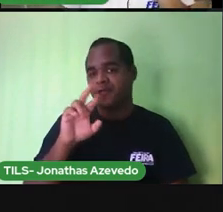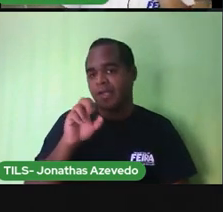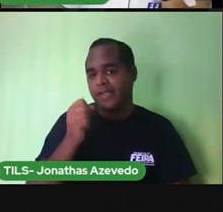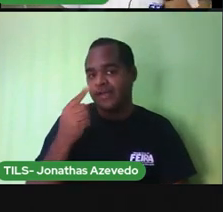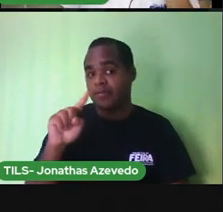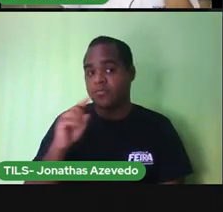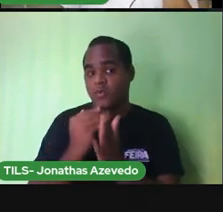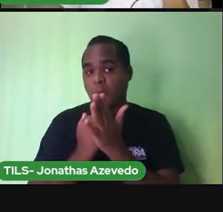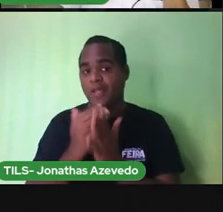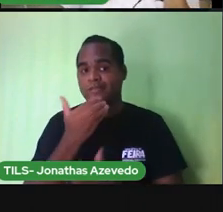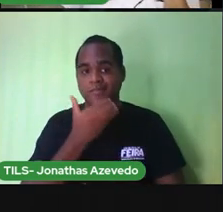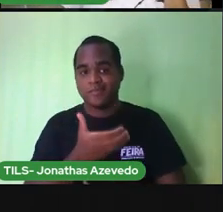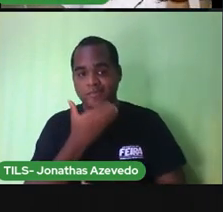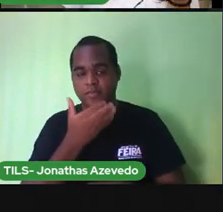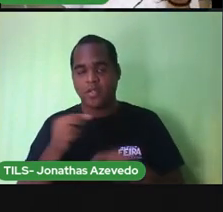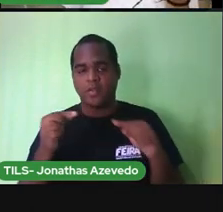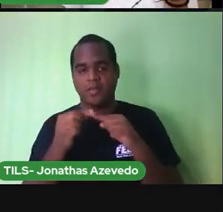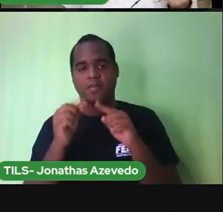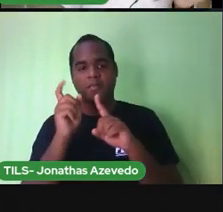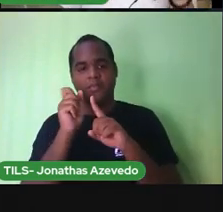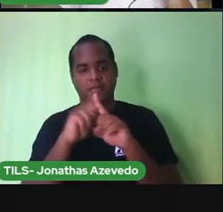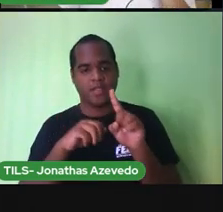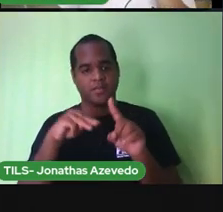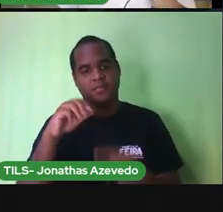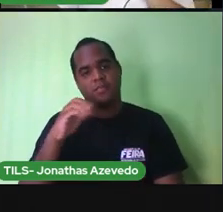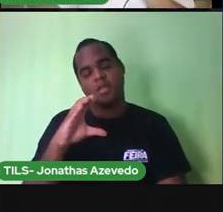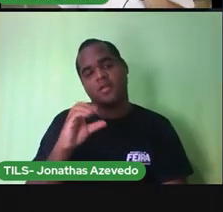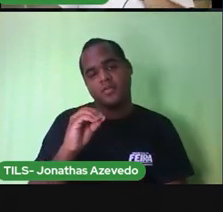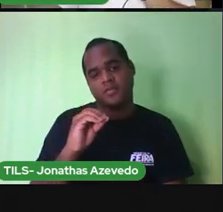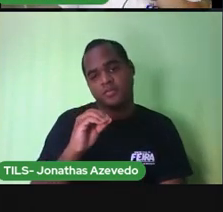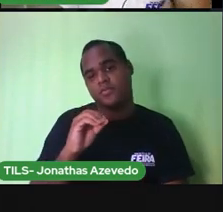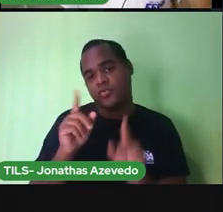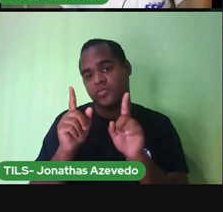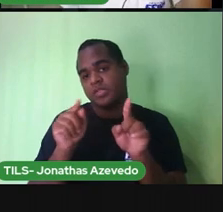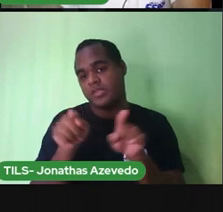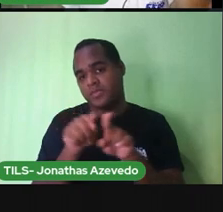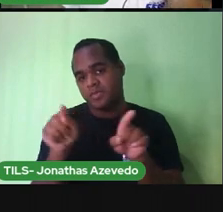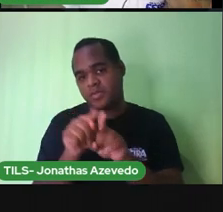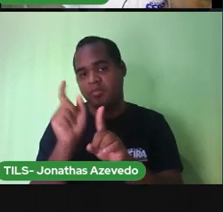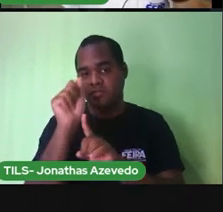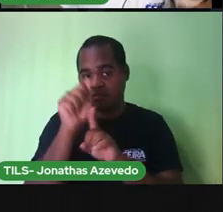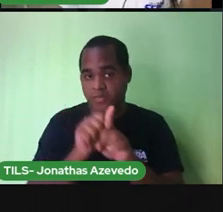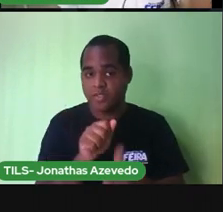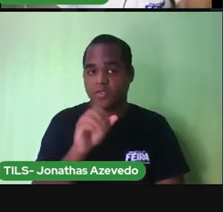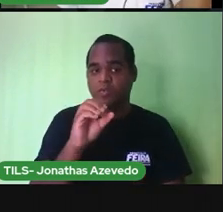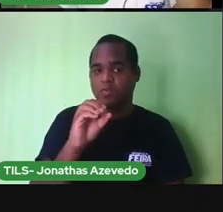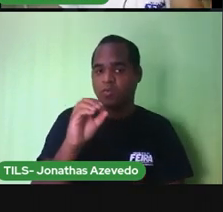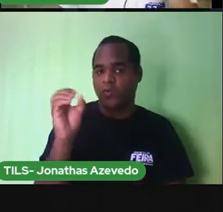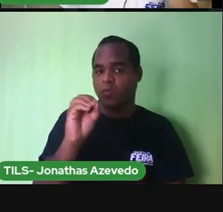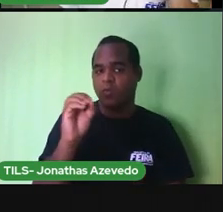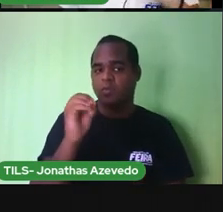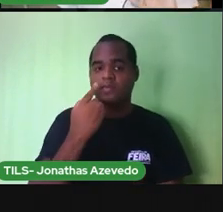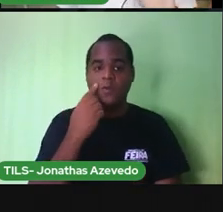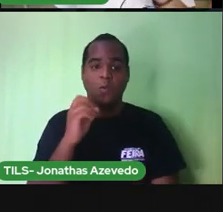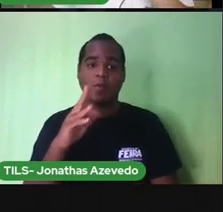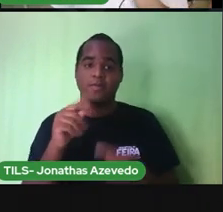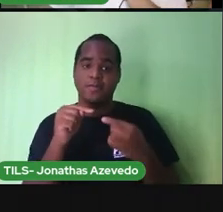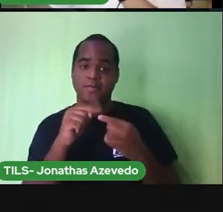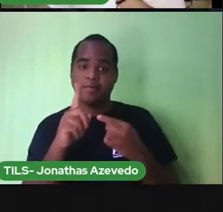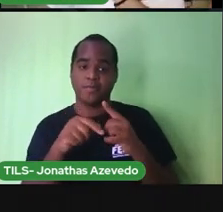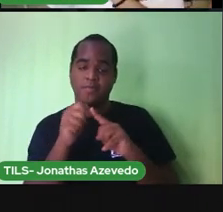em dezembro e termina em março. E o outono começa em março e termina em junho.